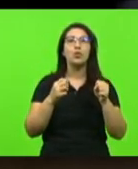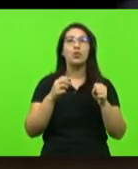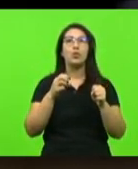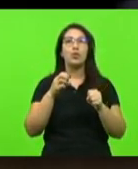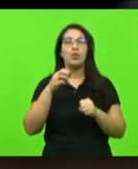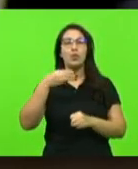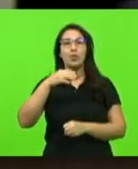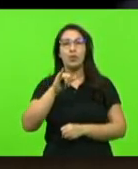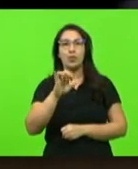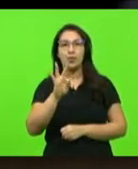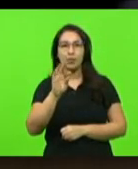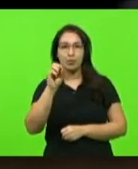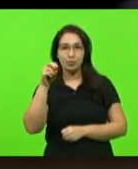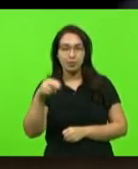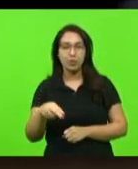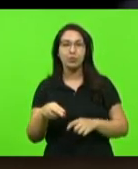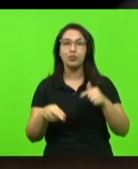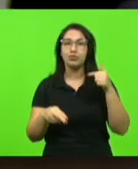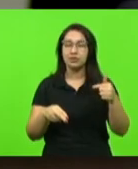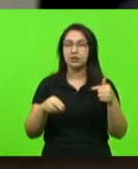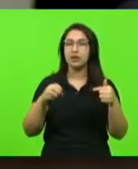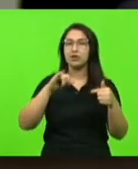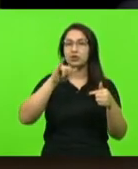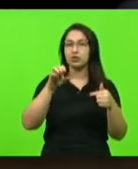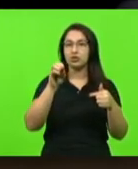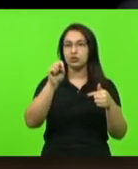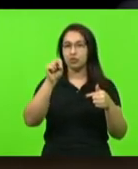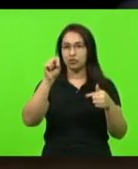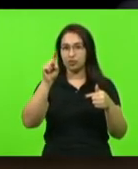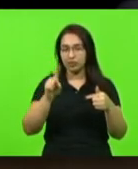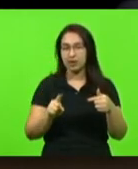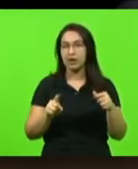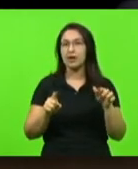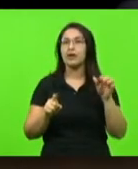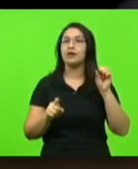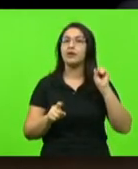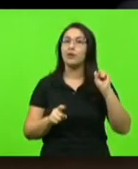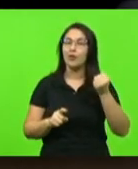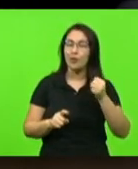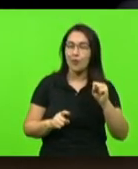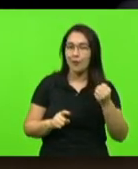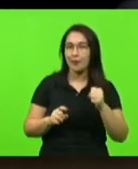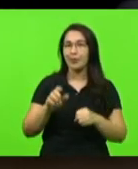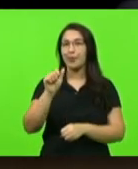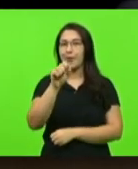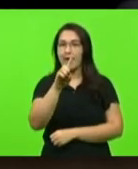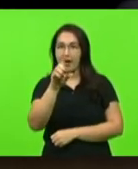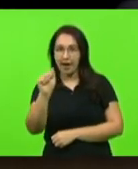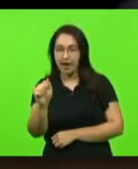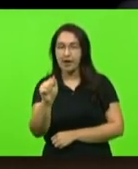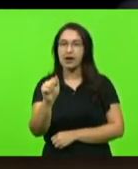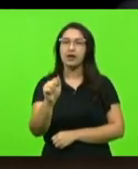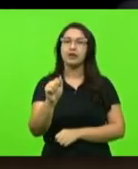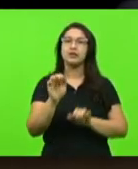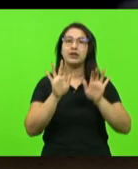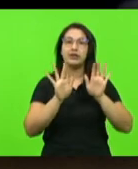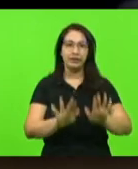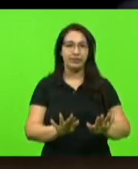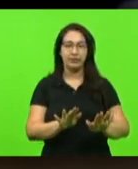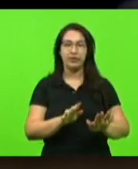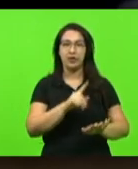José Milton Schaeffer e a senhora deputada Ada de Luca, foi mantido o veto em turno único,